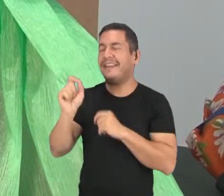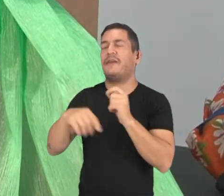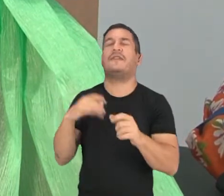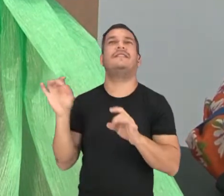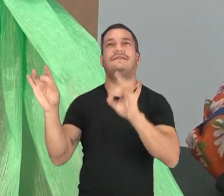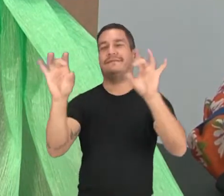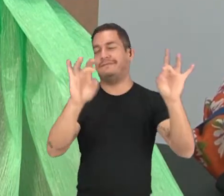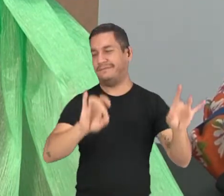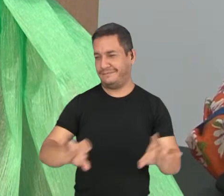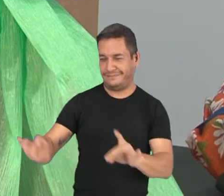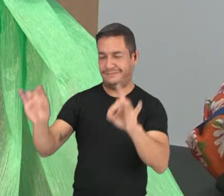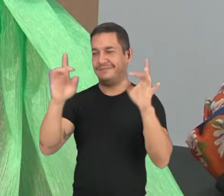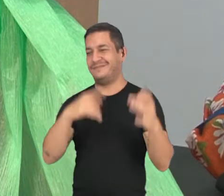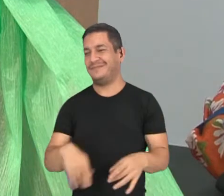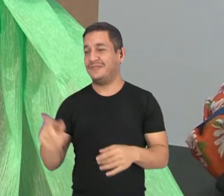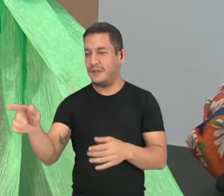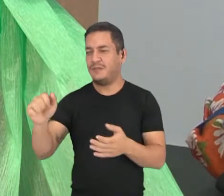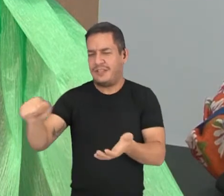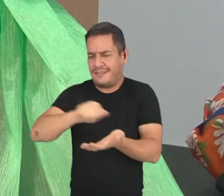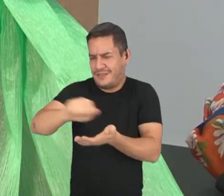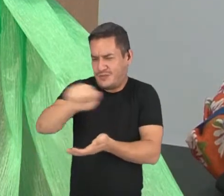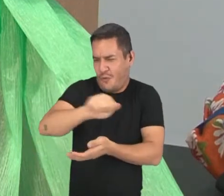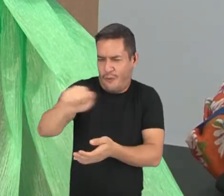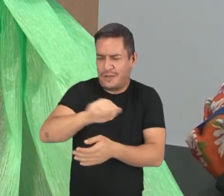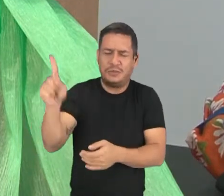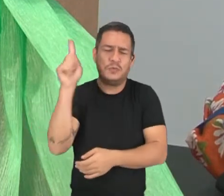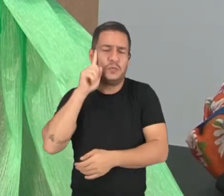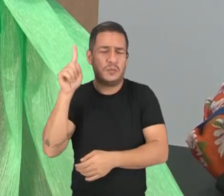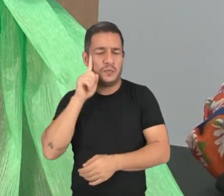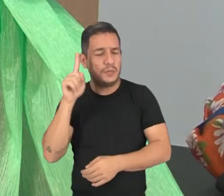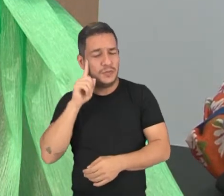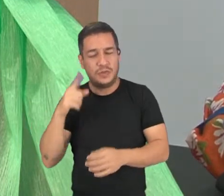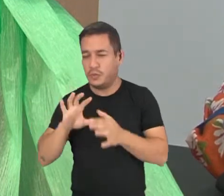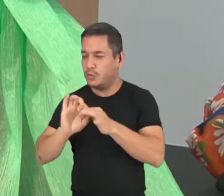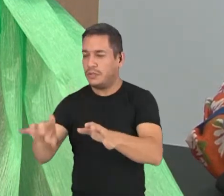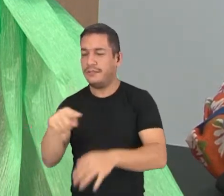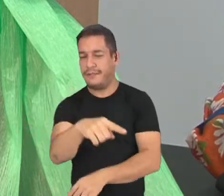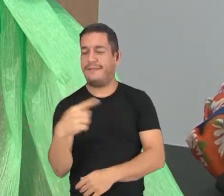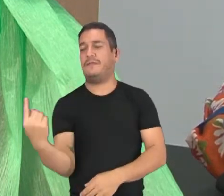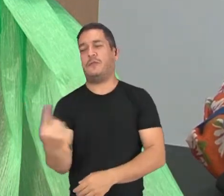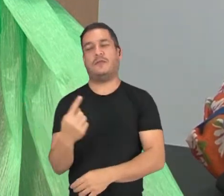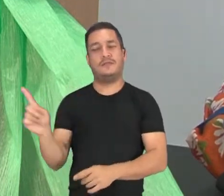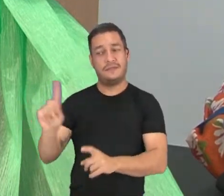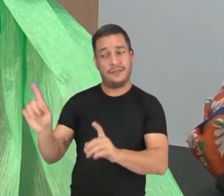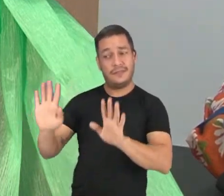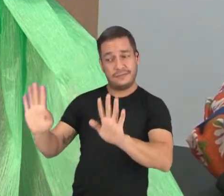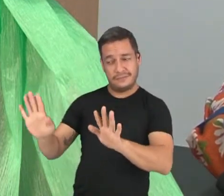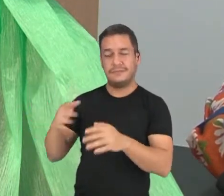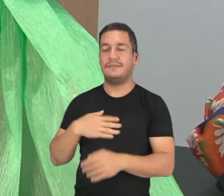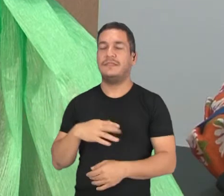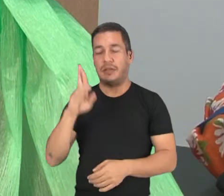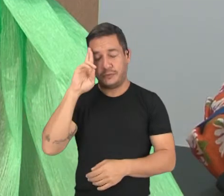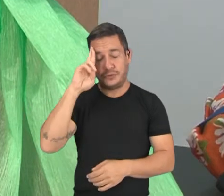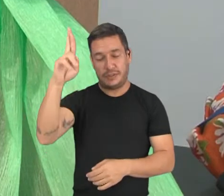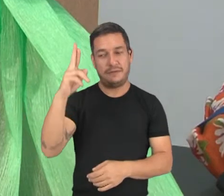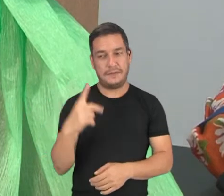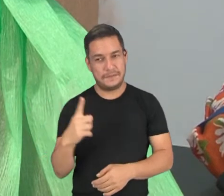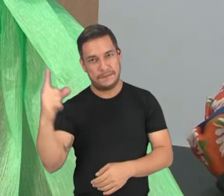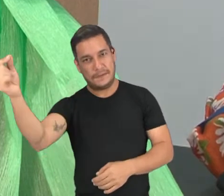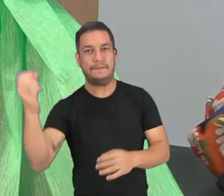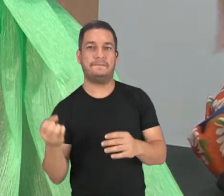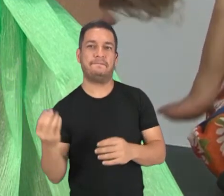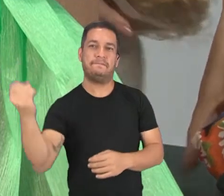especial. Escove ele todos os dias, não deixe o meu boi sozinho, pai Francisco. E o patrão foi